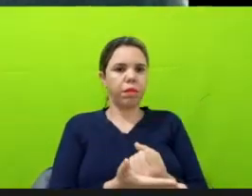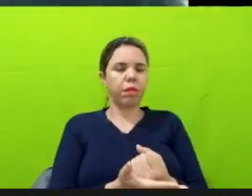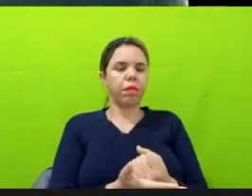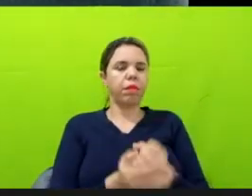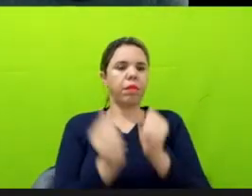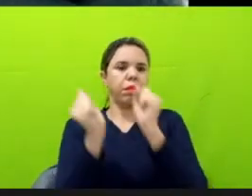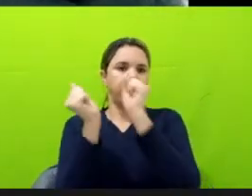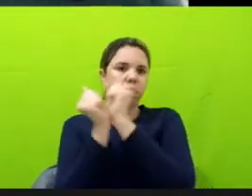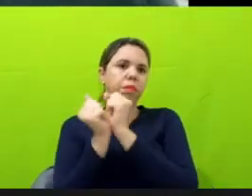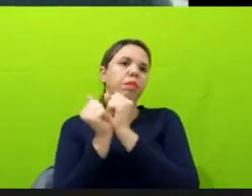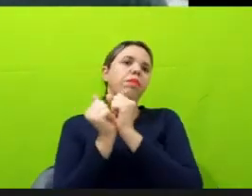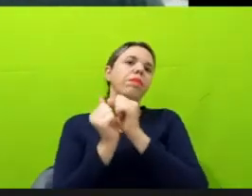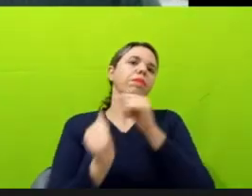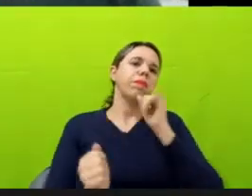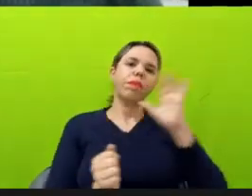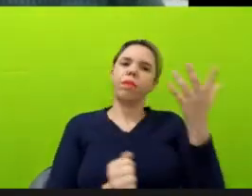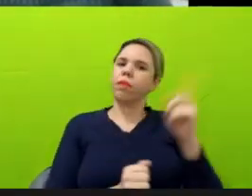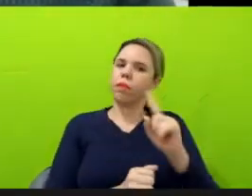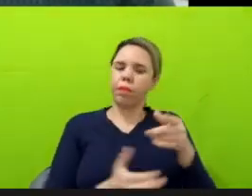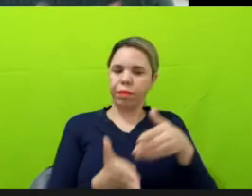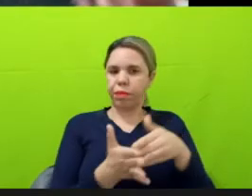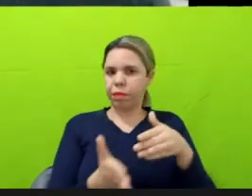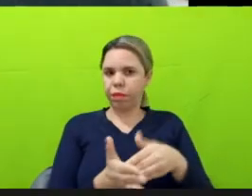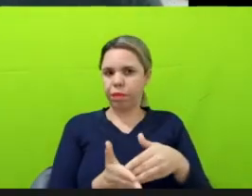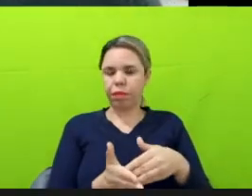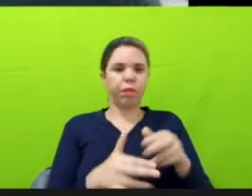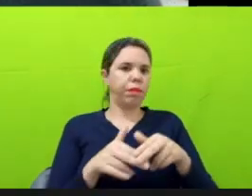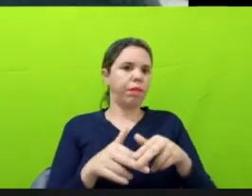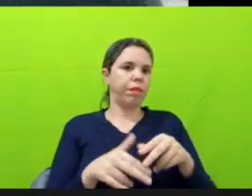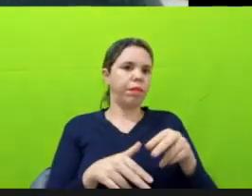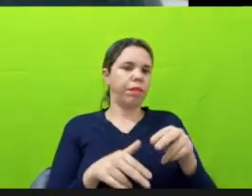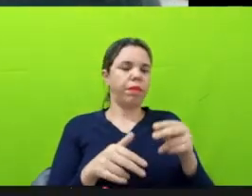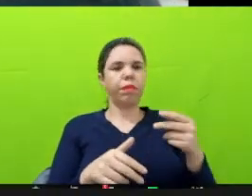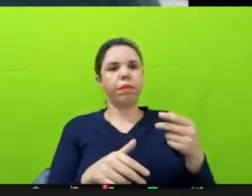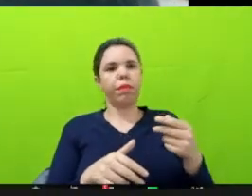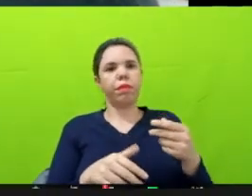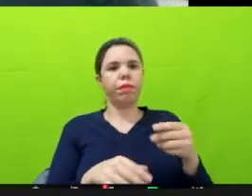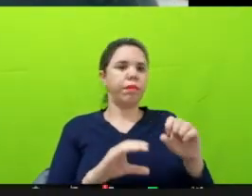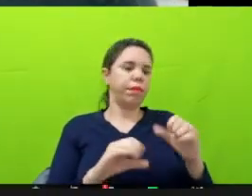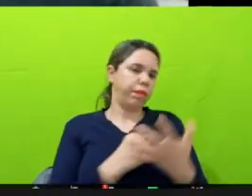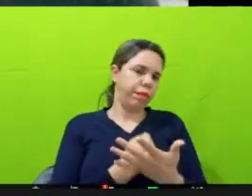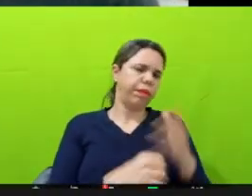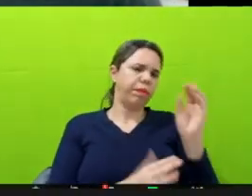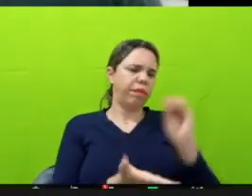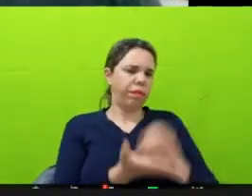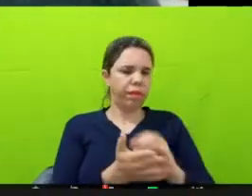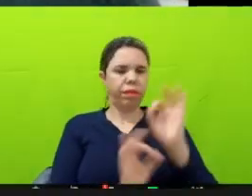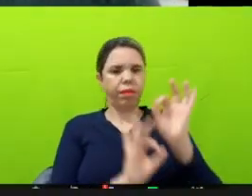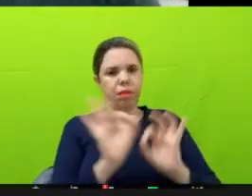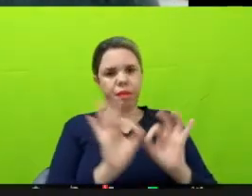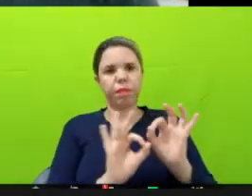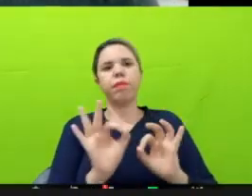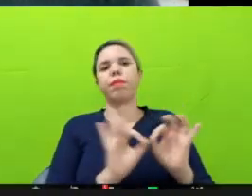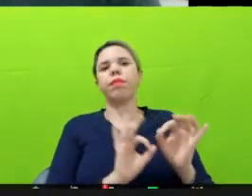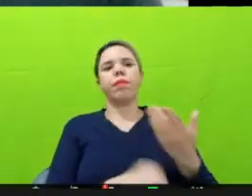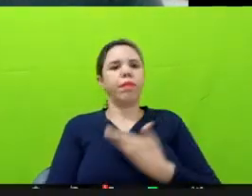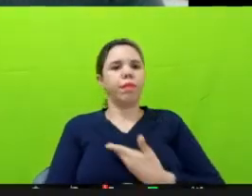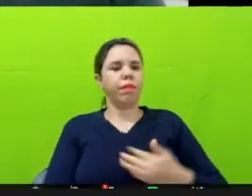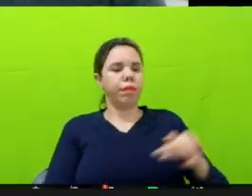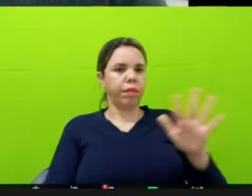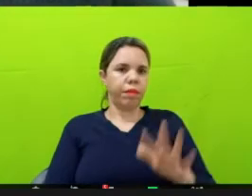e acabou não acontecendo, né? Não só por conta da Covid, mas por falta de planejamento, né, do governo federal.